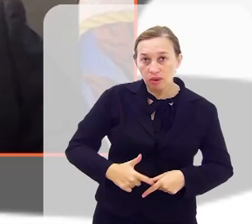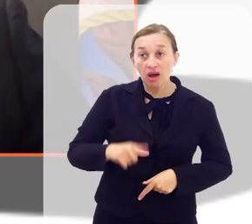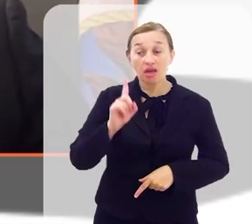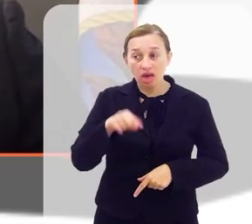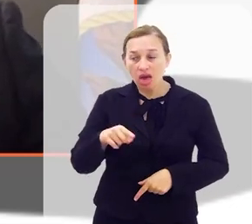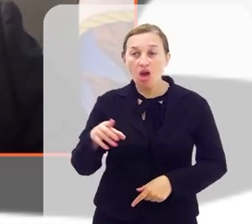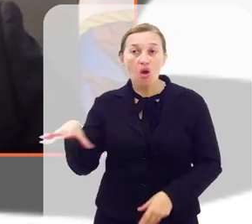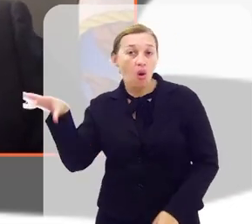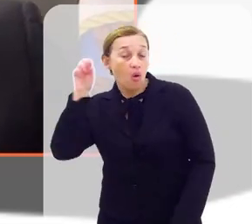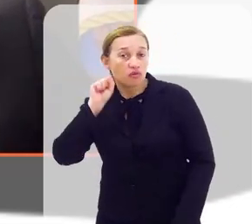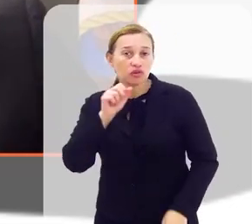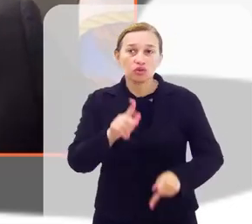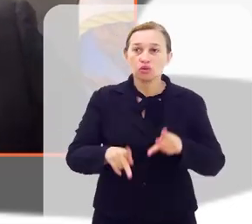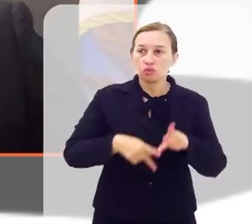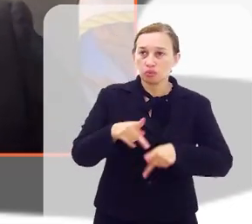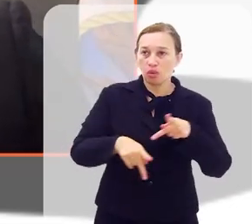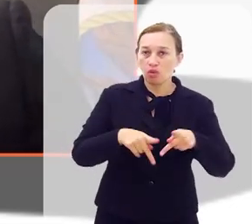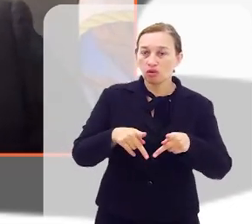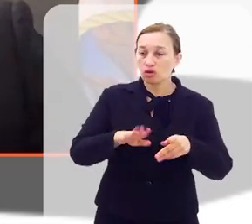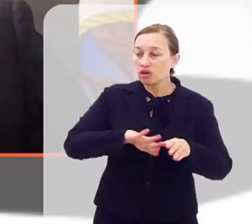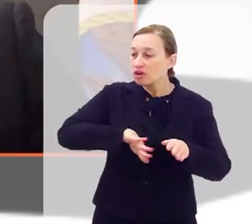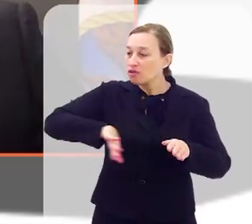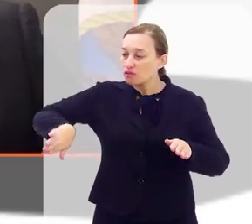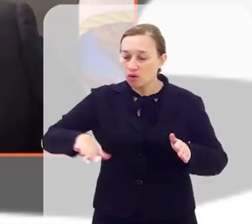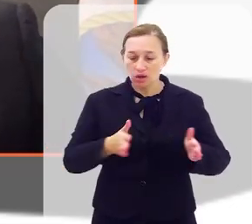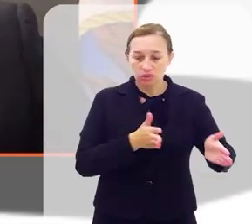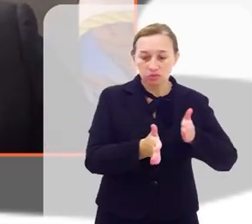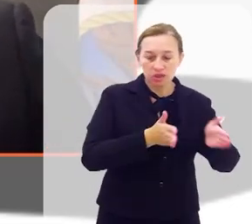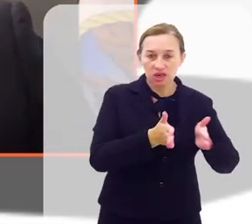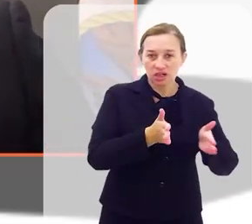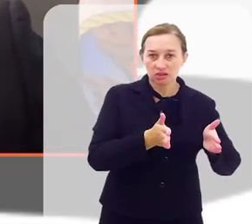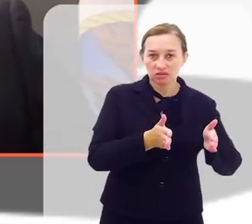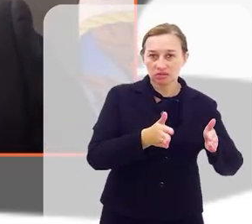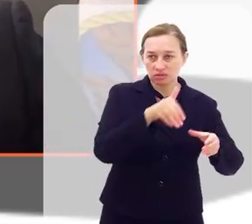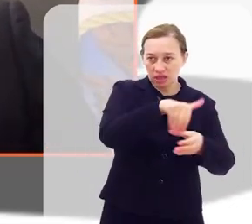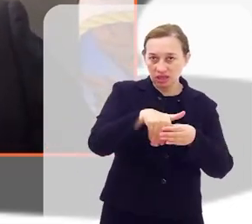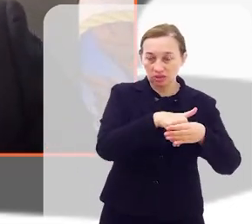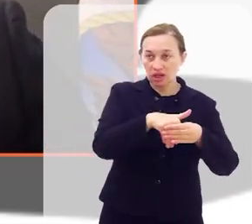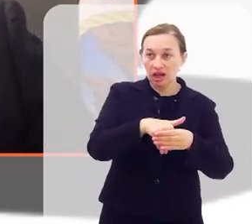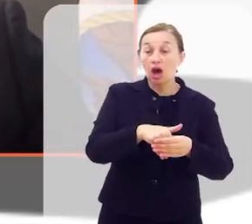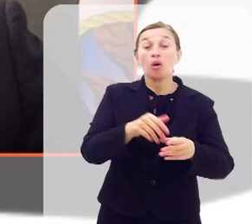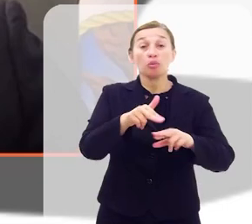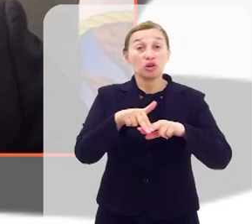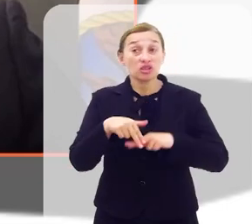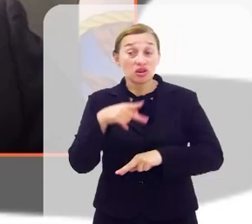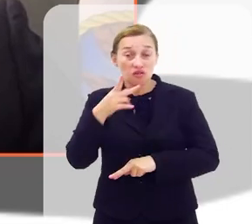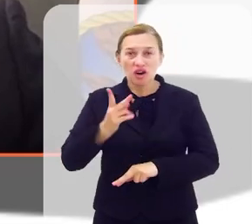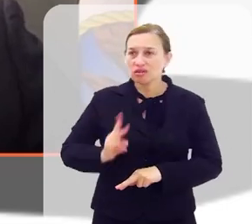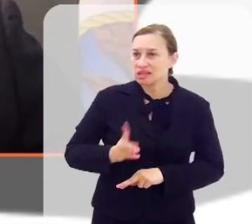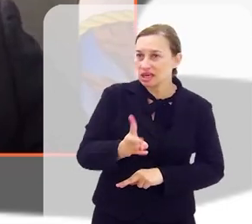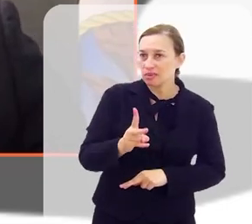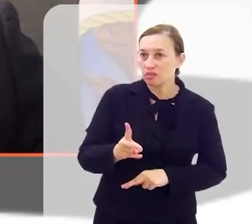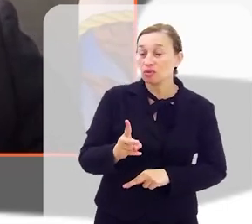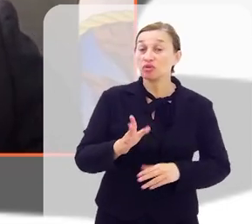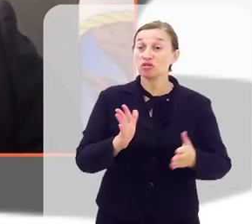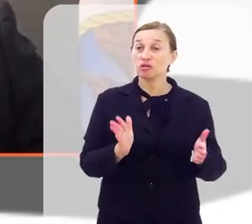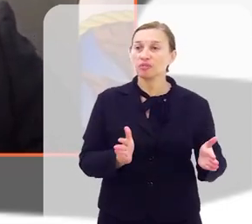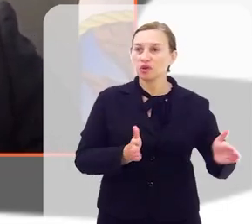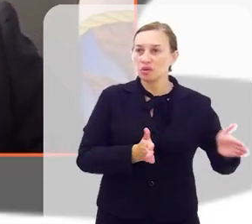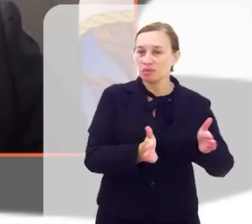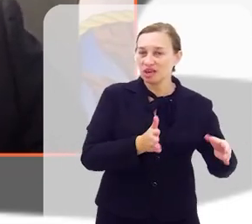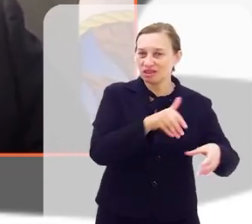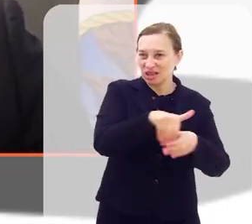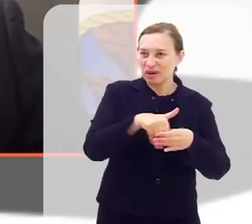ouvindo a população fora do período eleitoral, no seu mandato. Por isso que eu falo sempre que, quando chega o período da